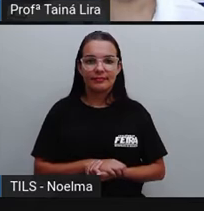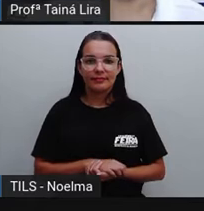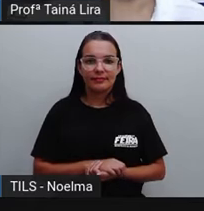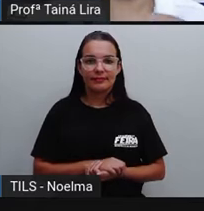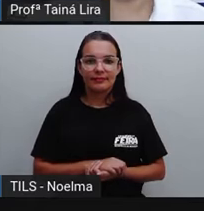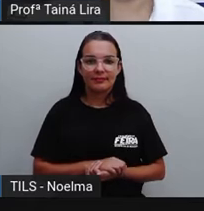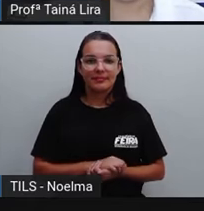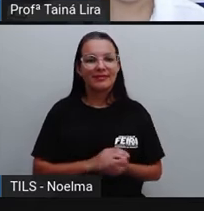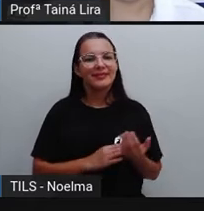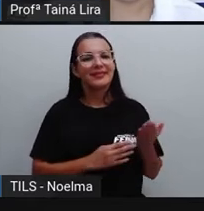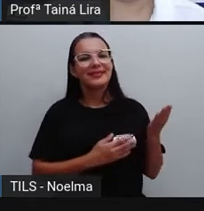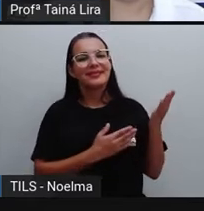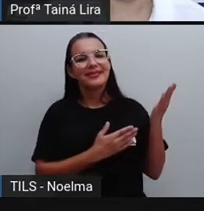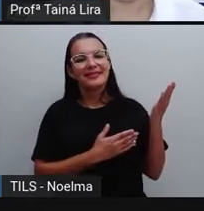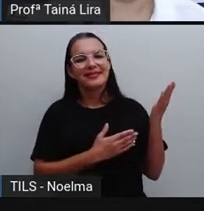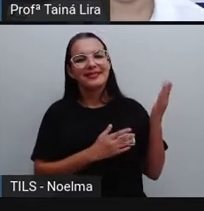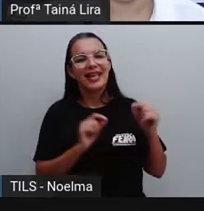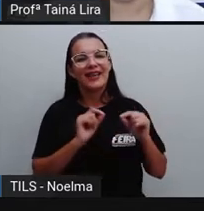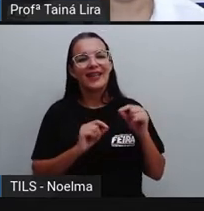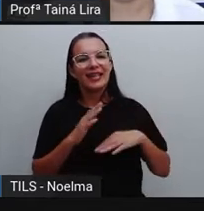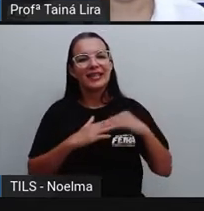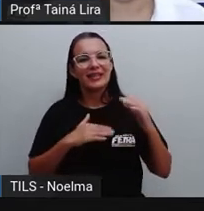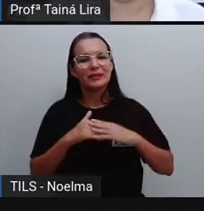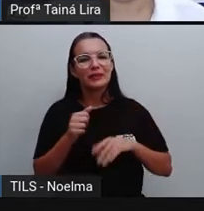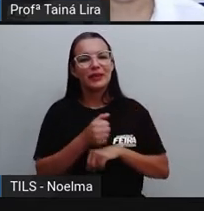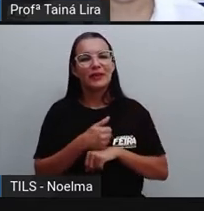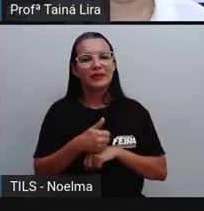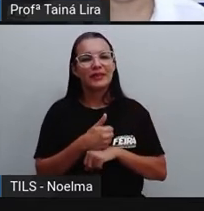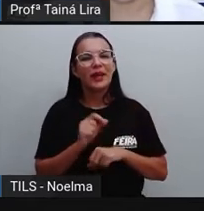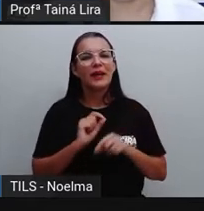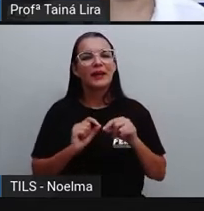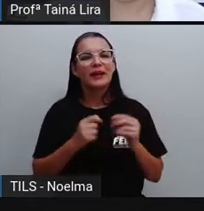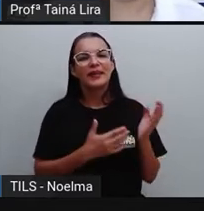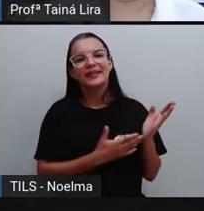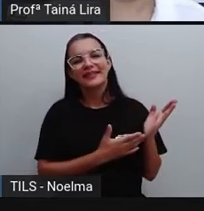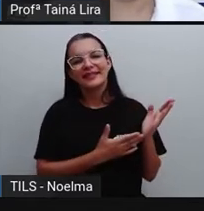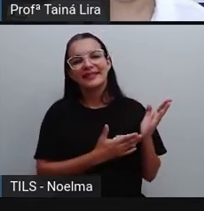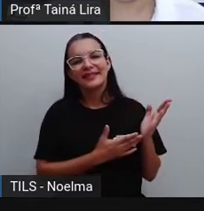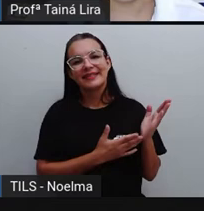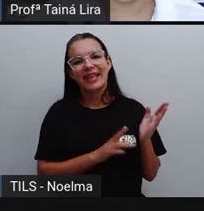E essa profissão aqui? Quem sabe me dizer o nome dela?